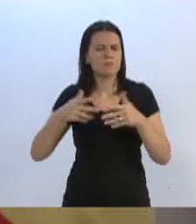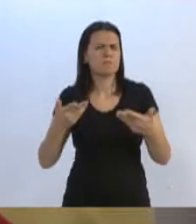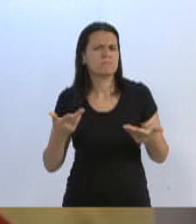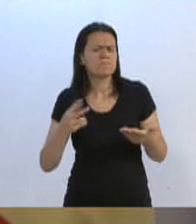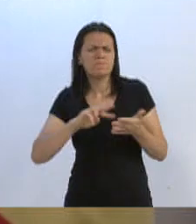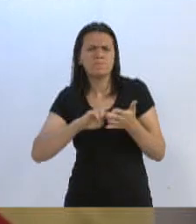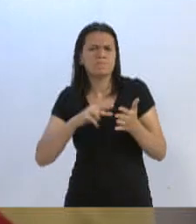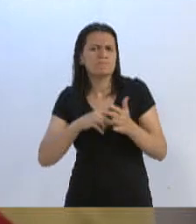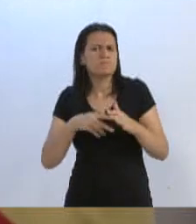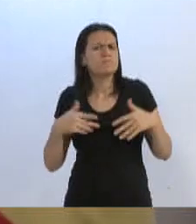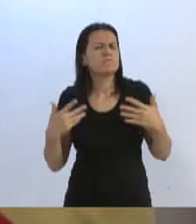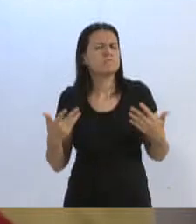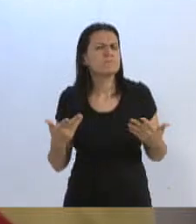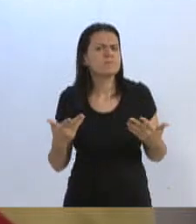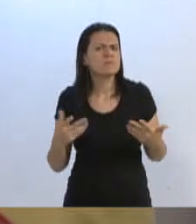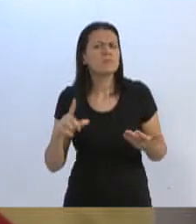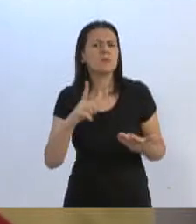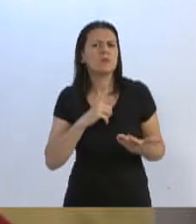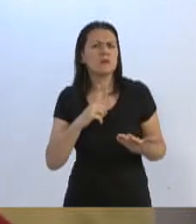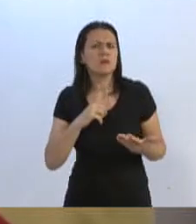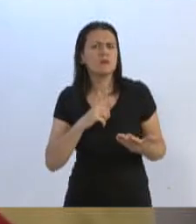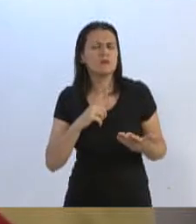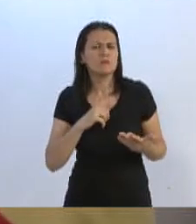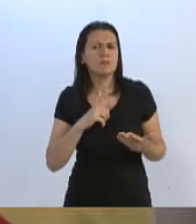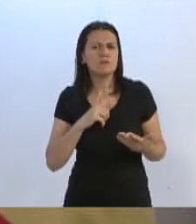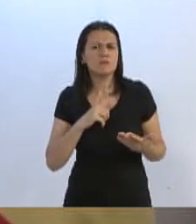existe o embrião